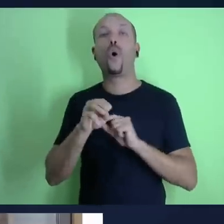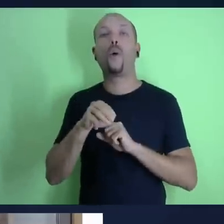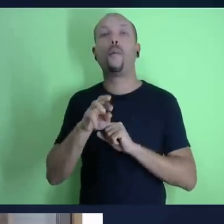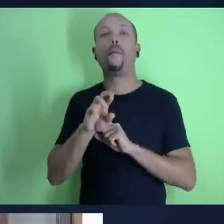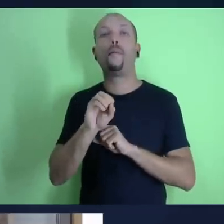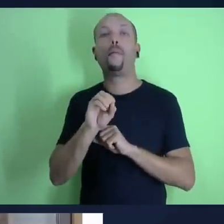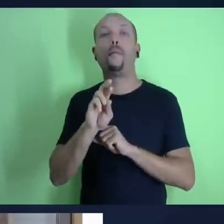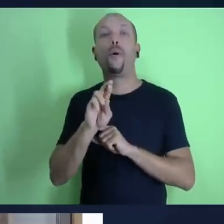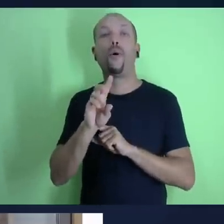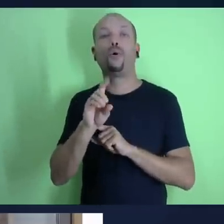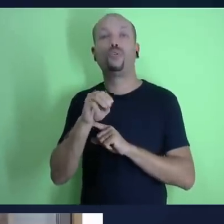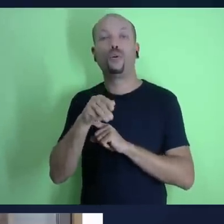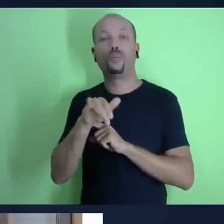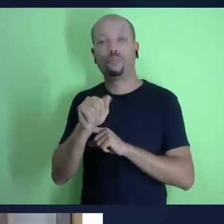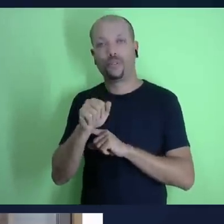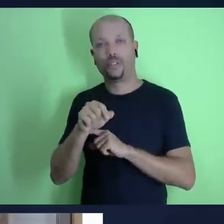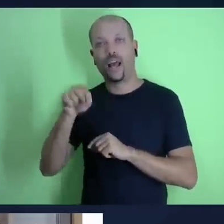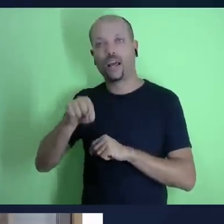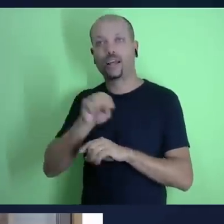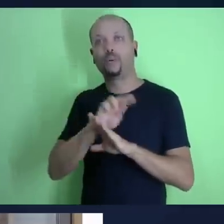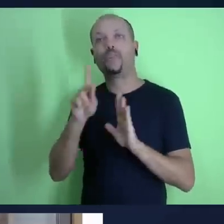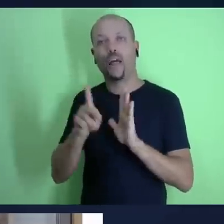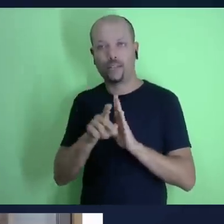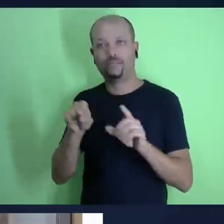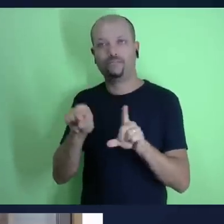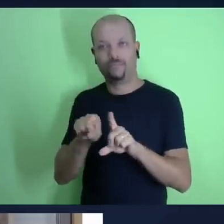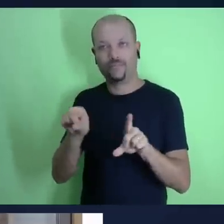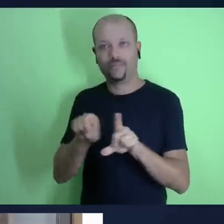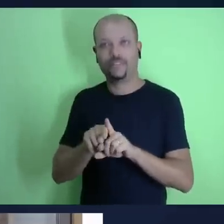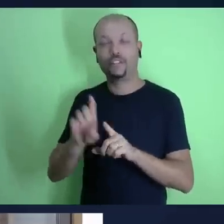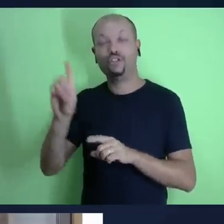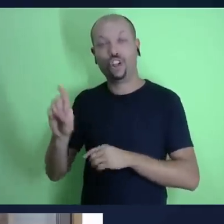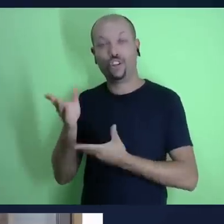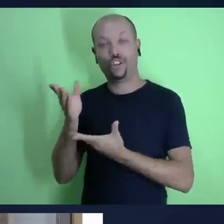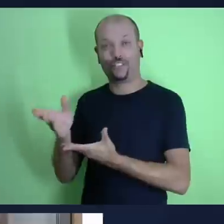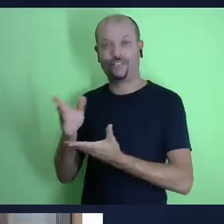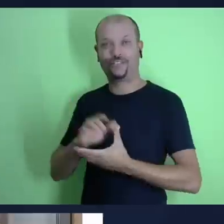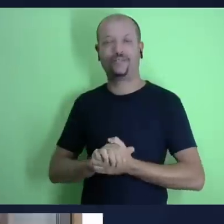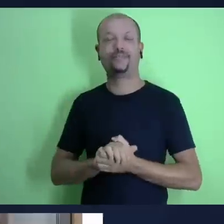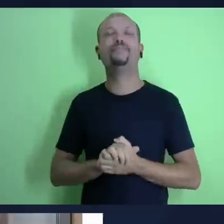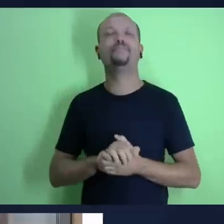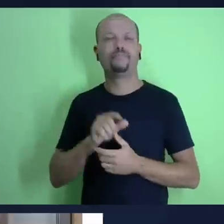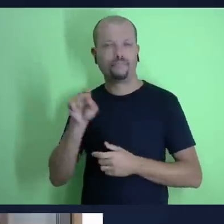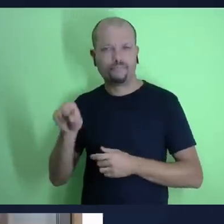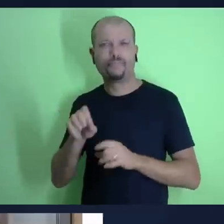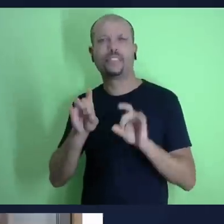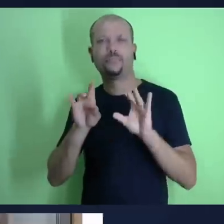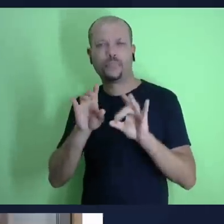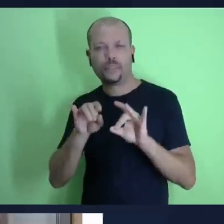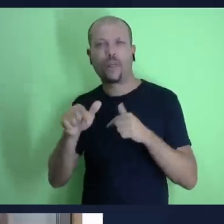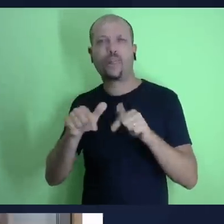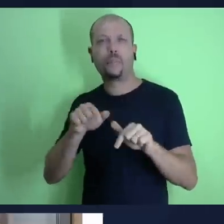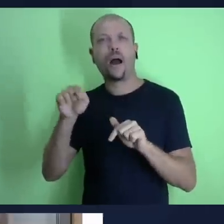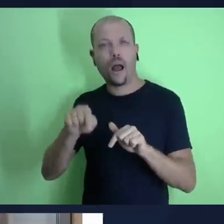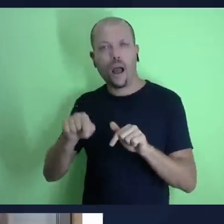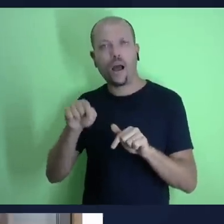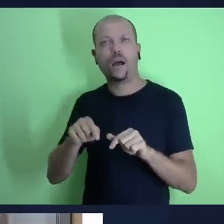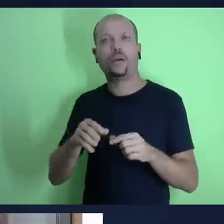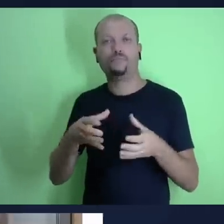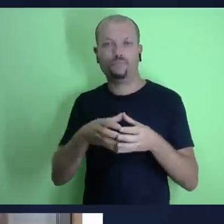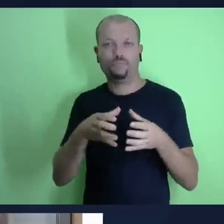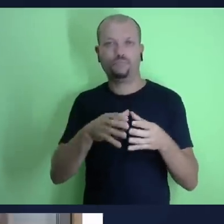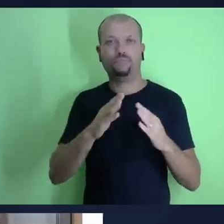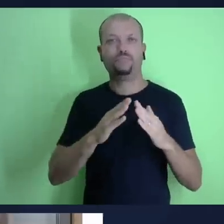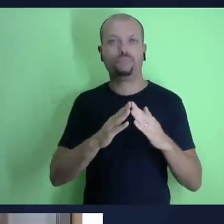diretor de mordomia cristã aqui da igreja do Unaspe eu tenho certeza que fará um papel bem